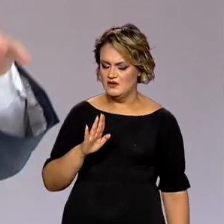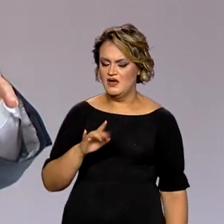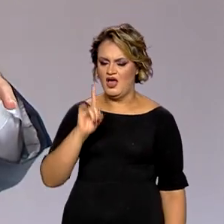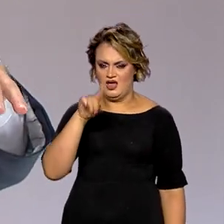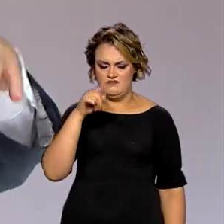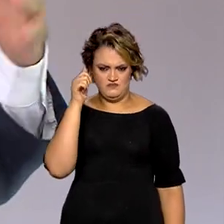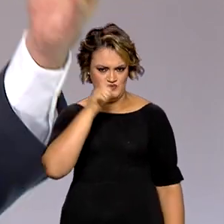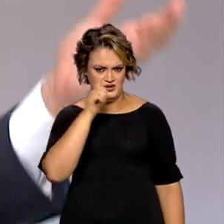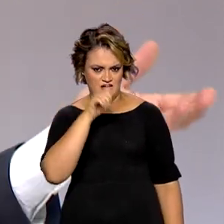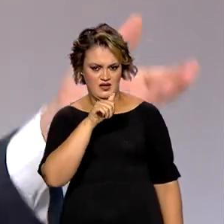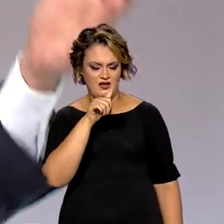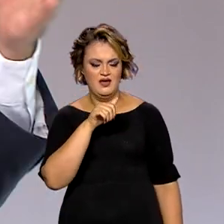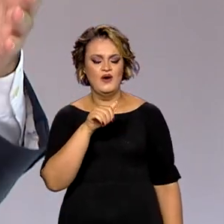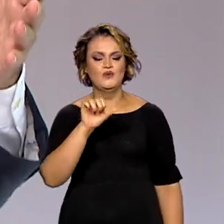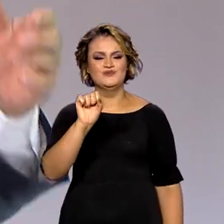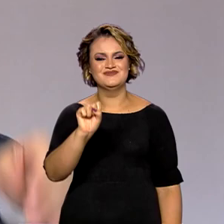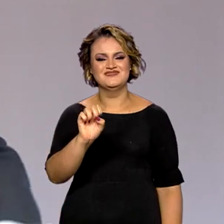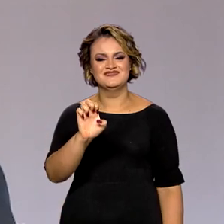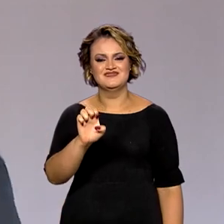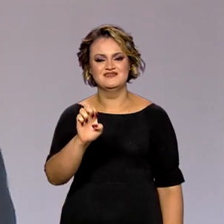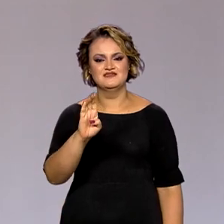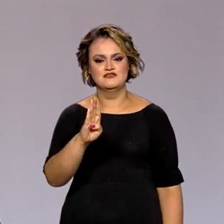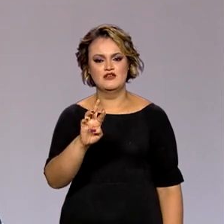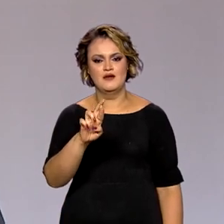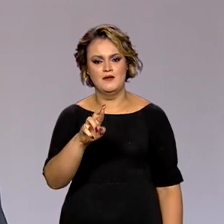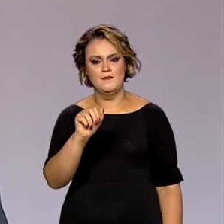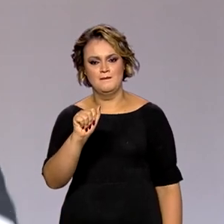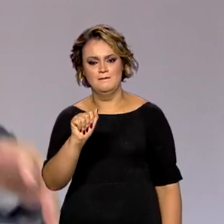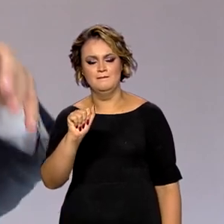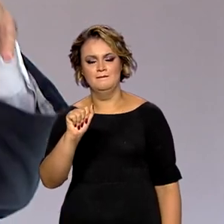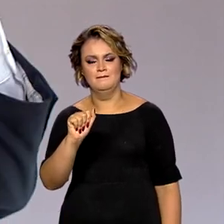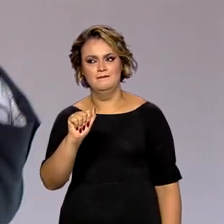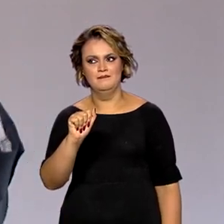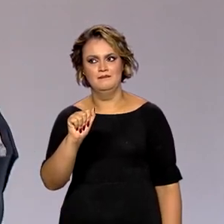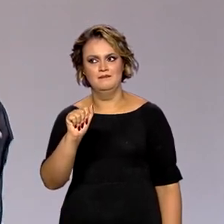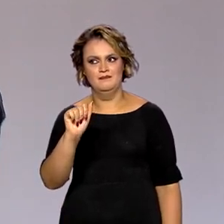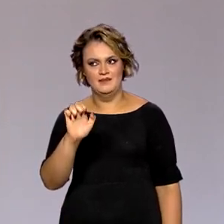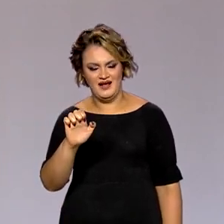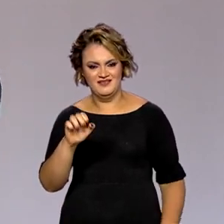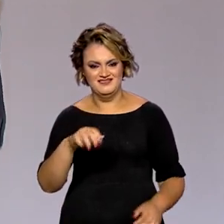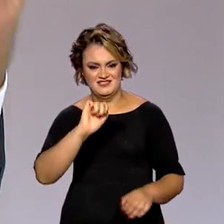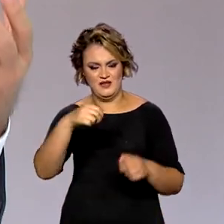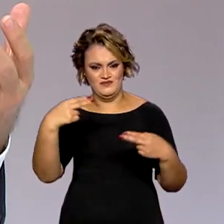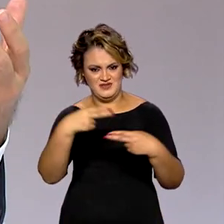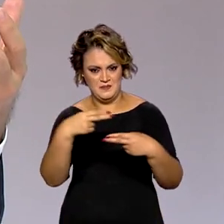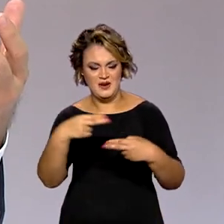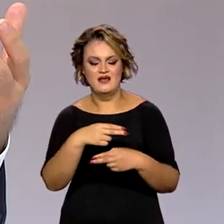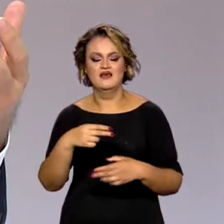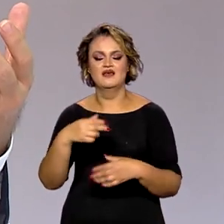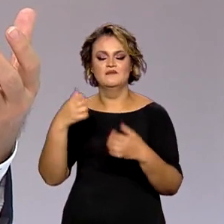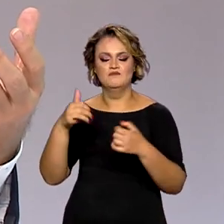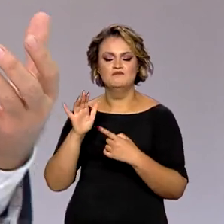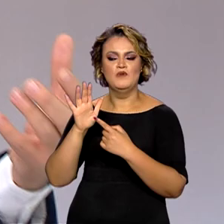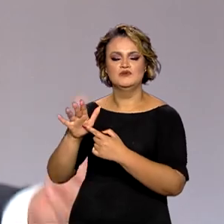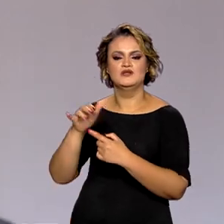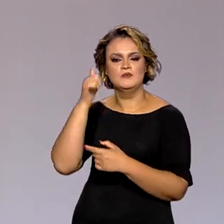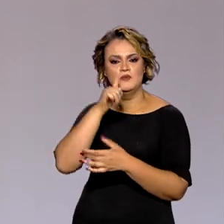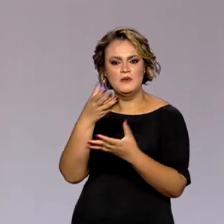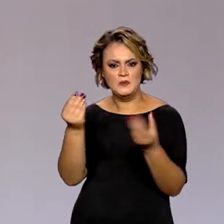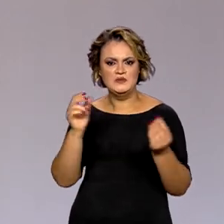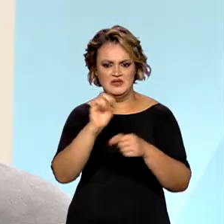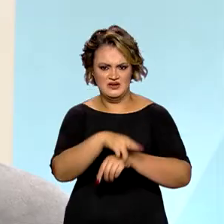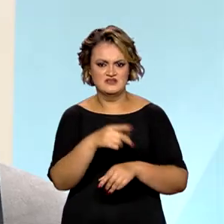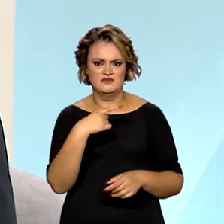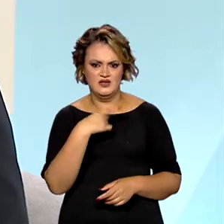mulheres, segundo o Sebrae, a partir da PNAD contínua. Quer dizer, já é uma coisa que está sendo colocada em prática pelas mulheres no